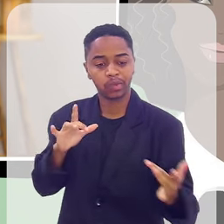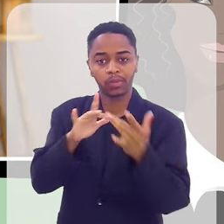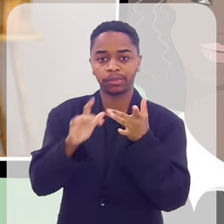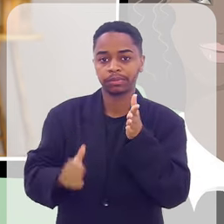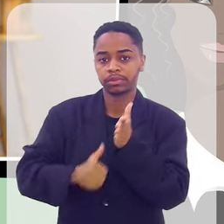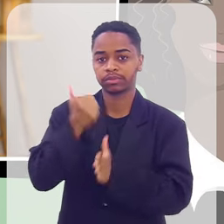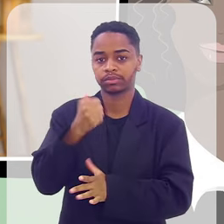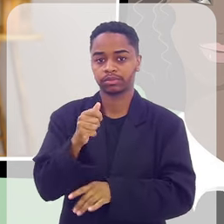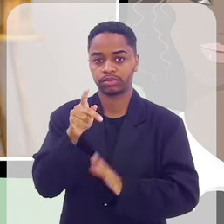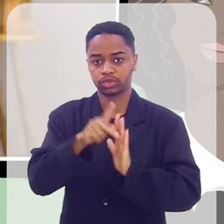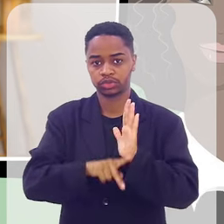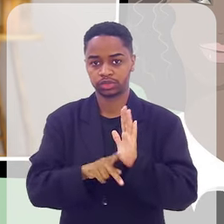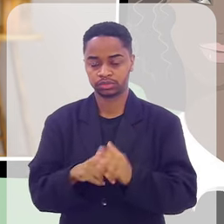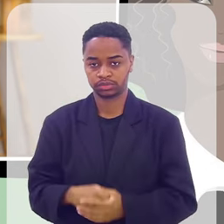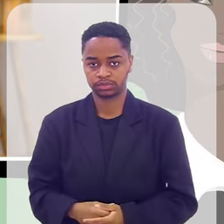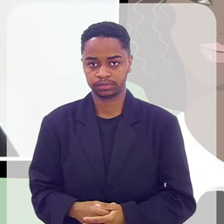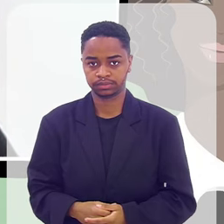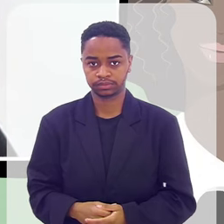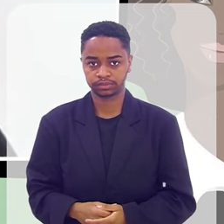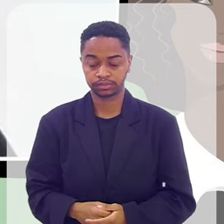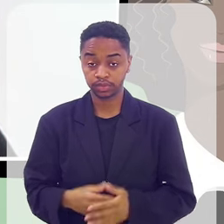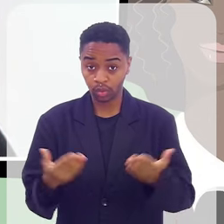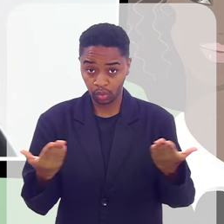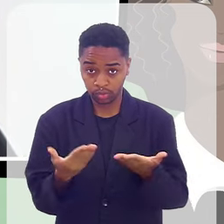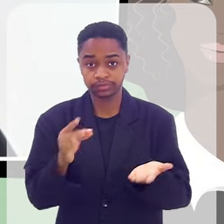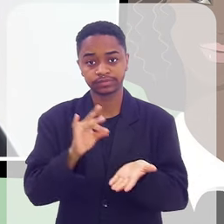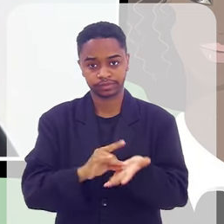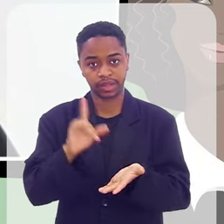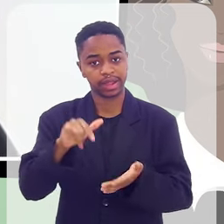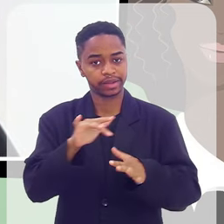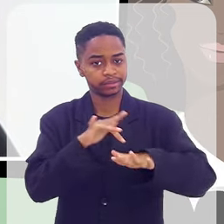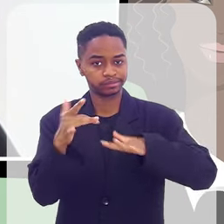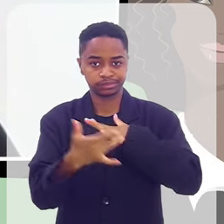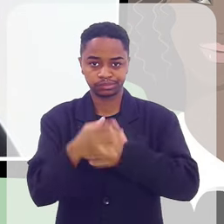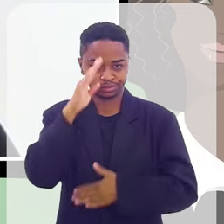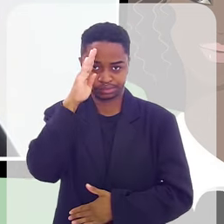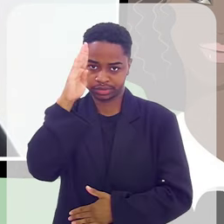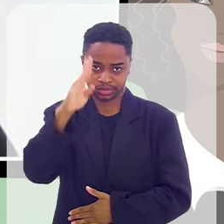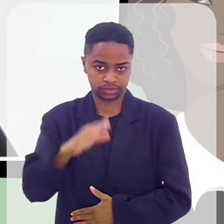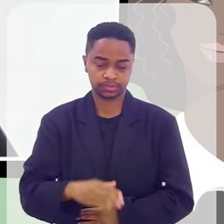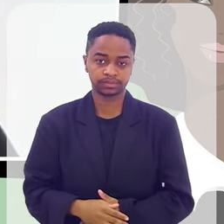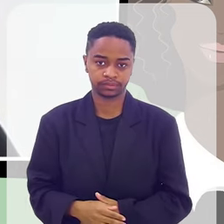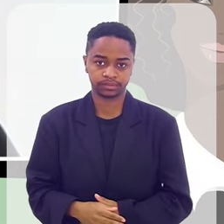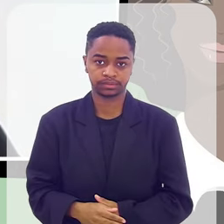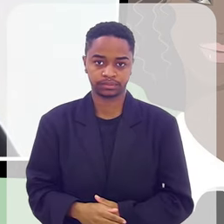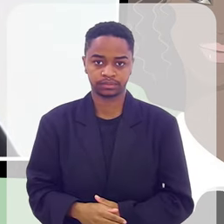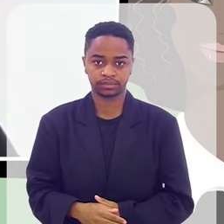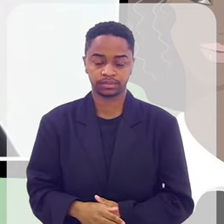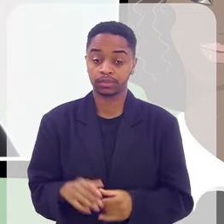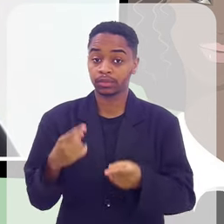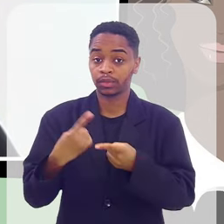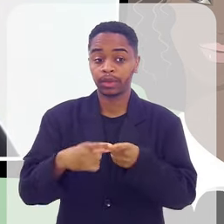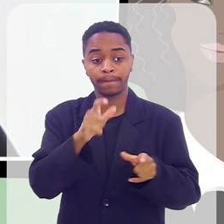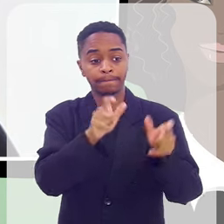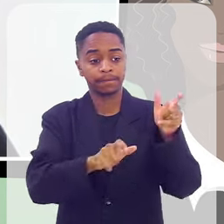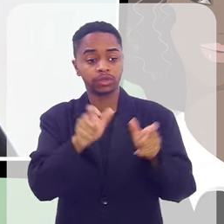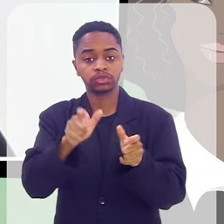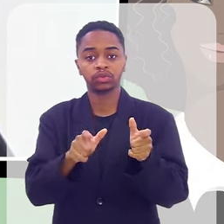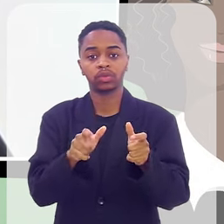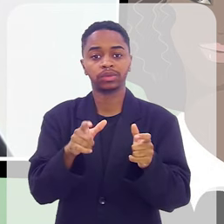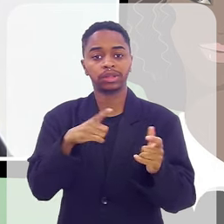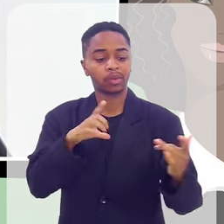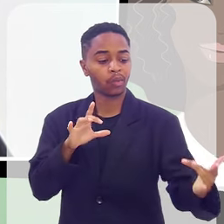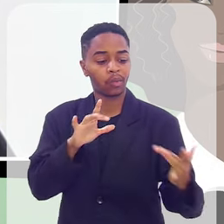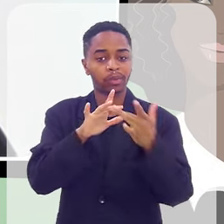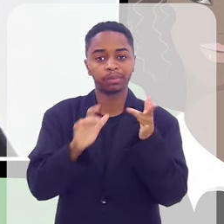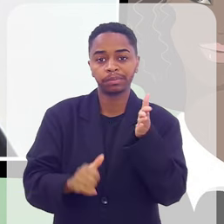projeto Favela Compassiva? Na verdade, hoje, rede social é o canal principal, né? Que as pessoas chegam